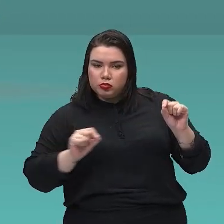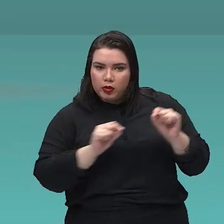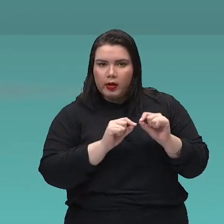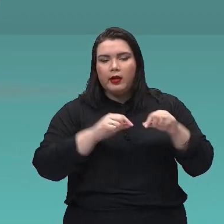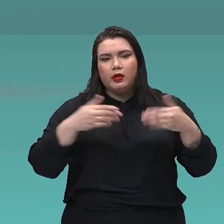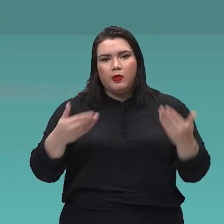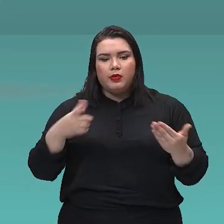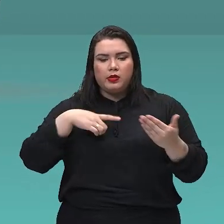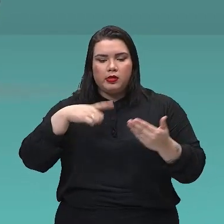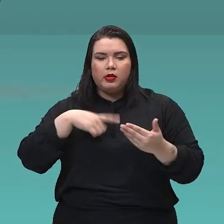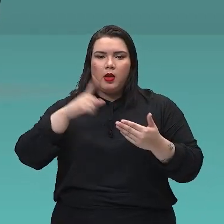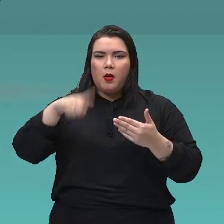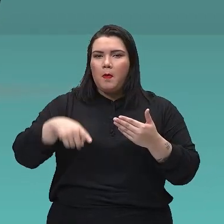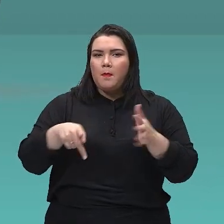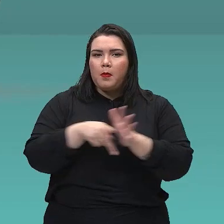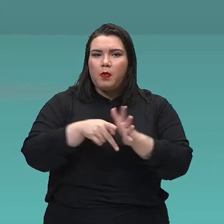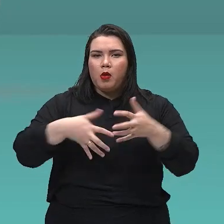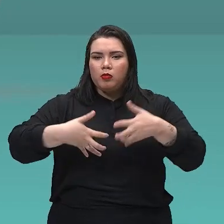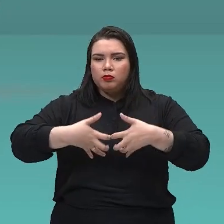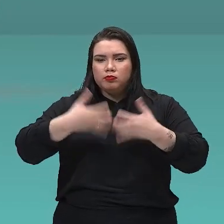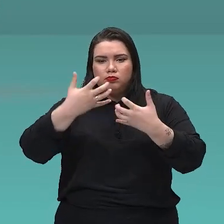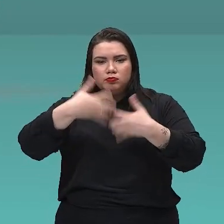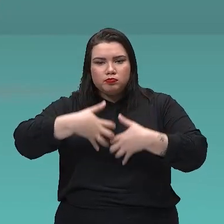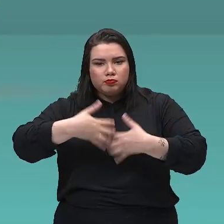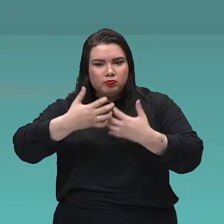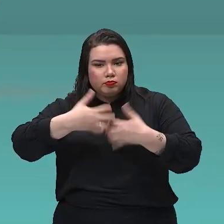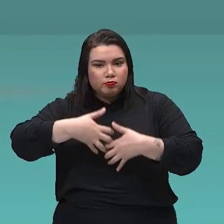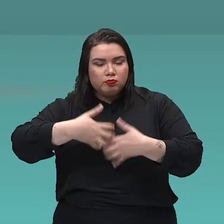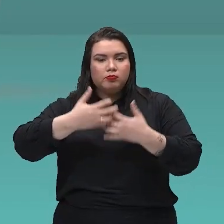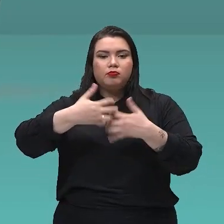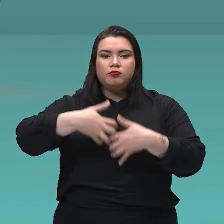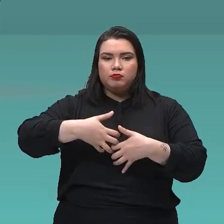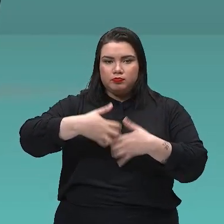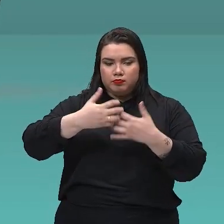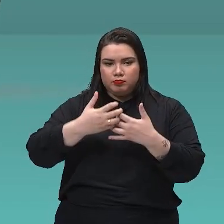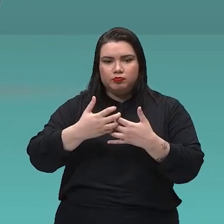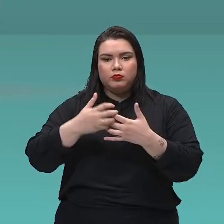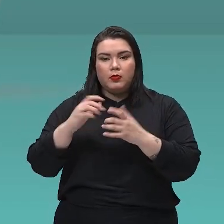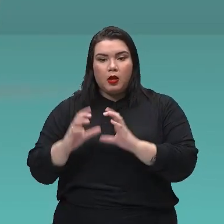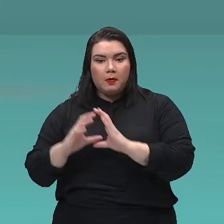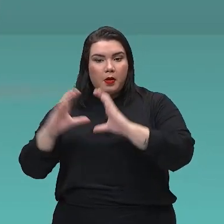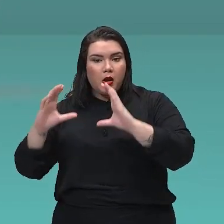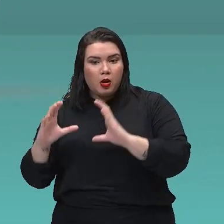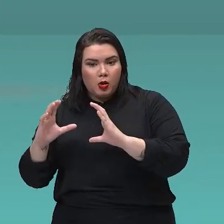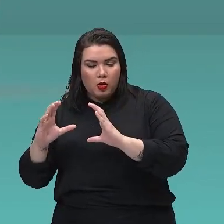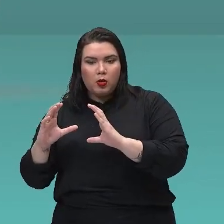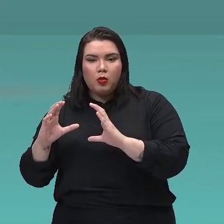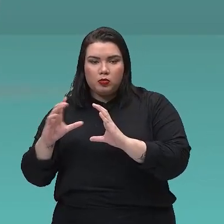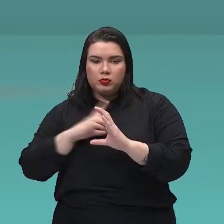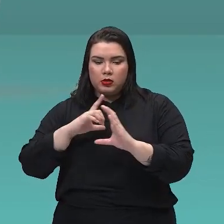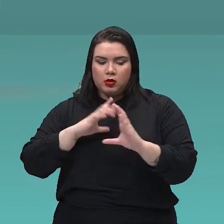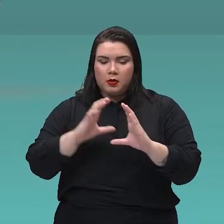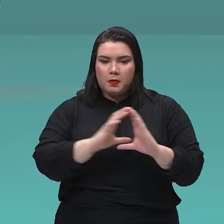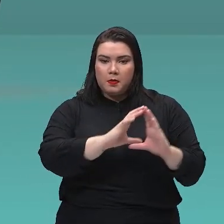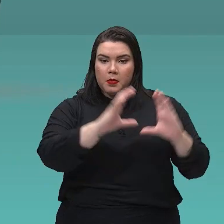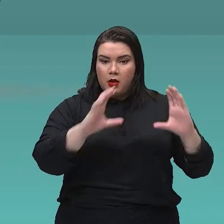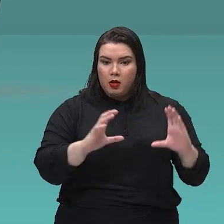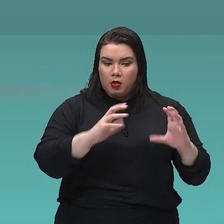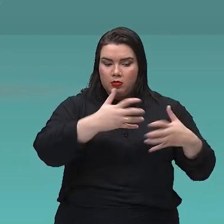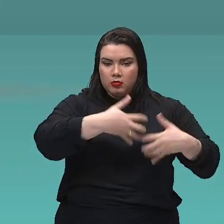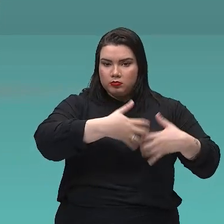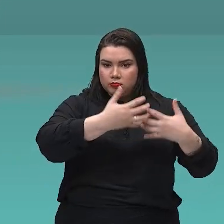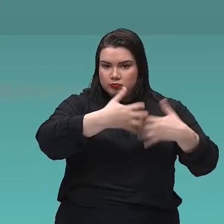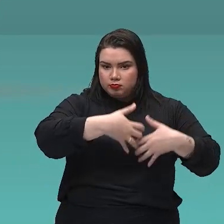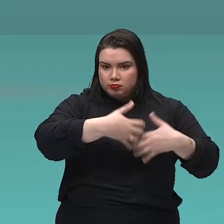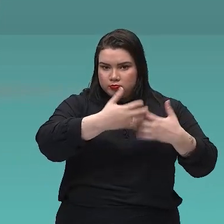aí de engrenagens. Em que eles... A engrenagem maior, como a coroa, né? Que está